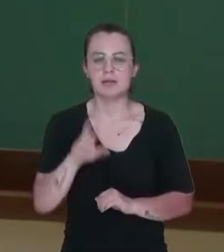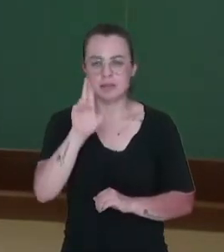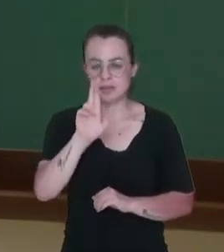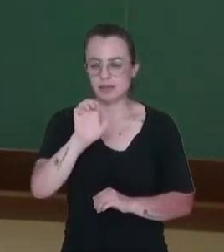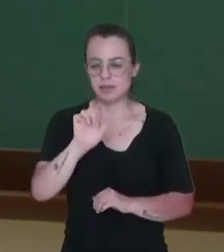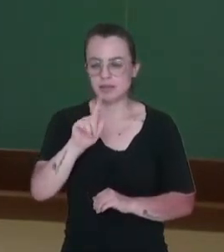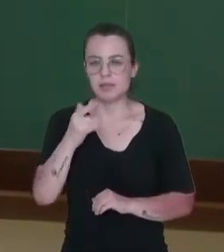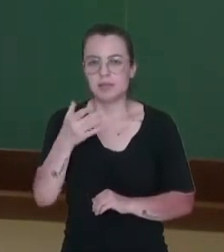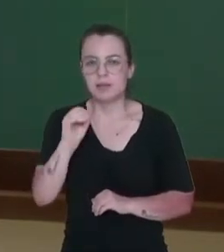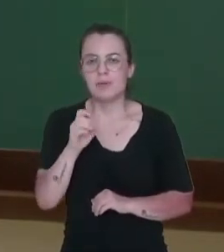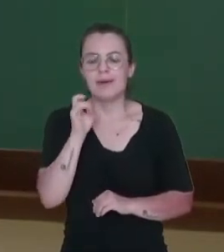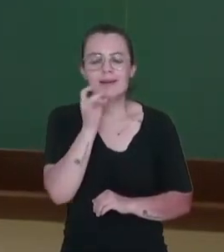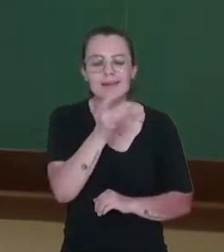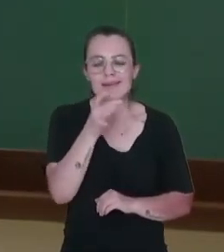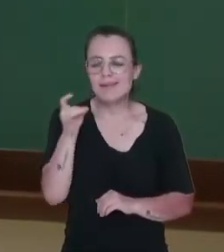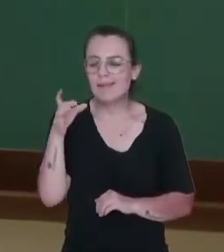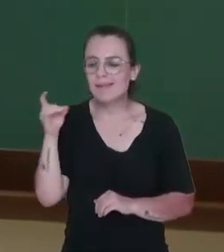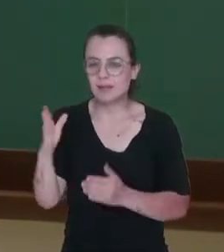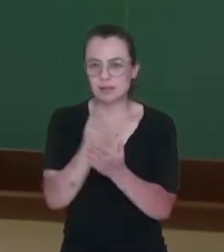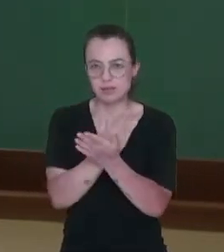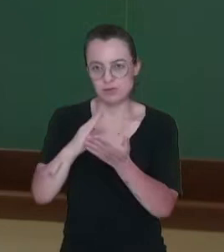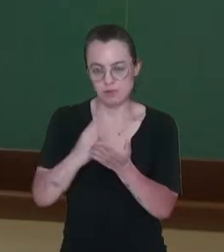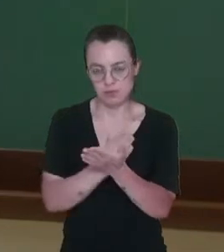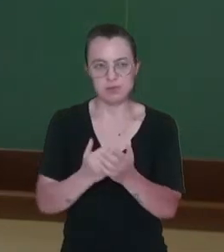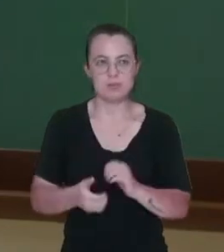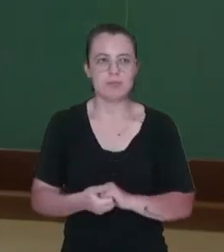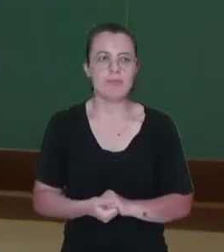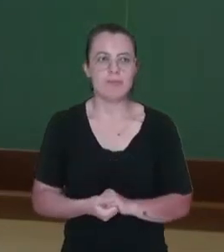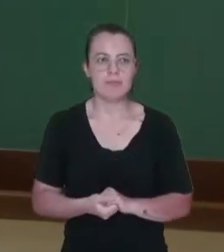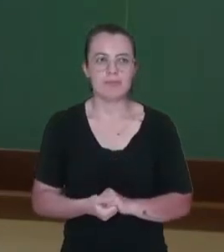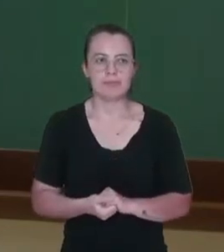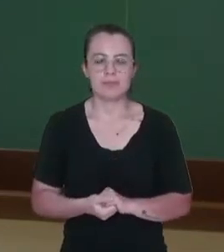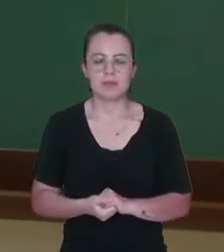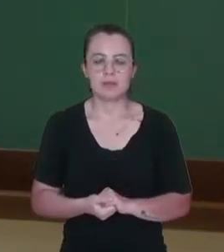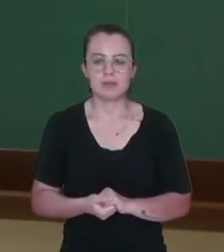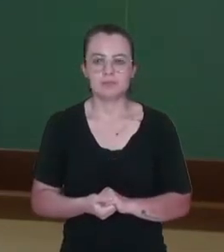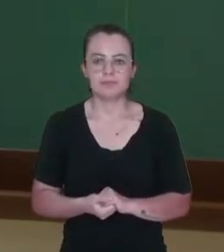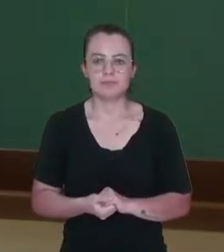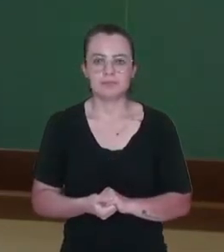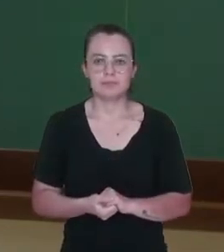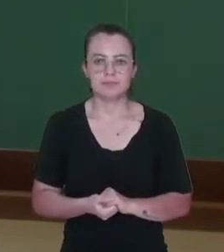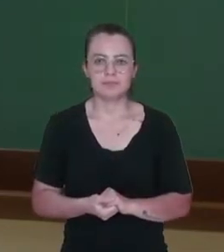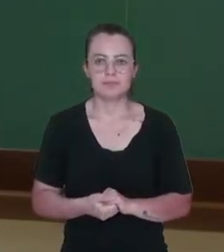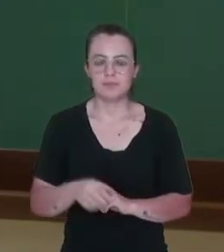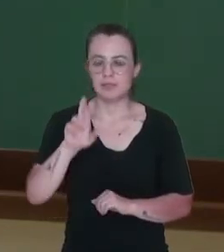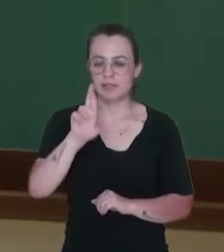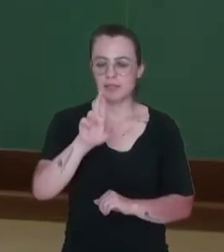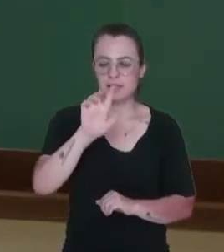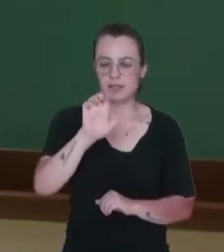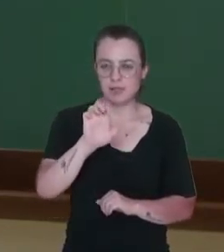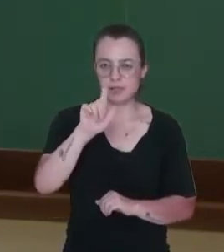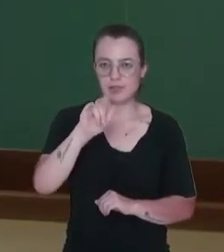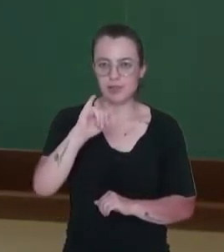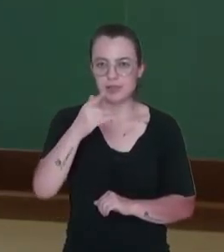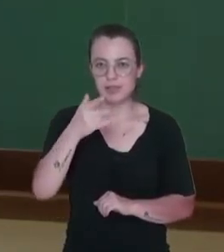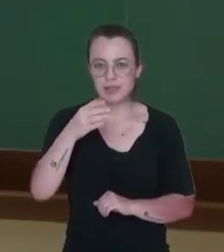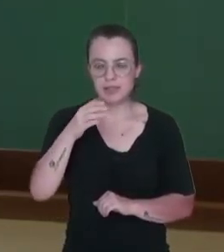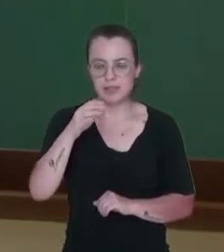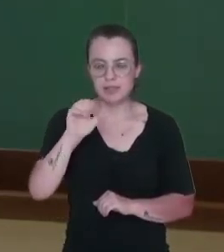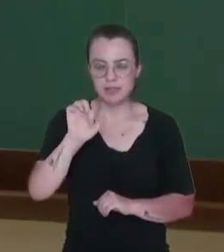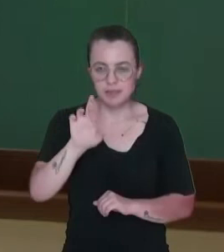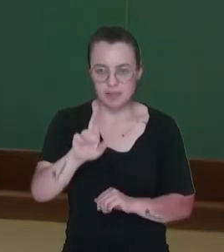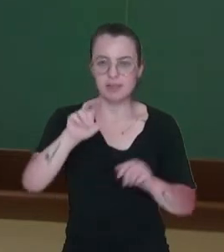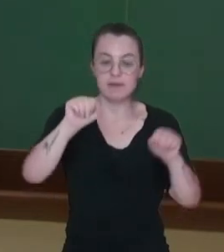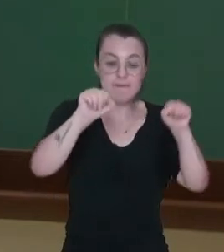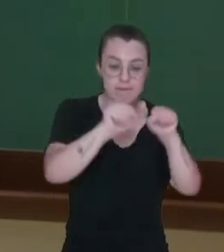uma dessas partes da divisão que eu fiz do território. Ou seja, regionalizar é dividir. O resultado